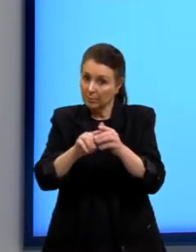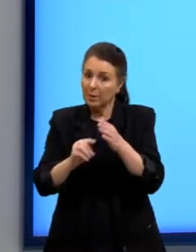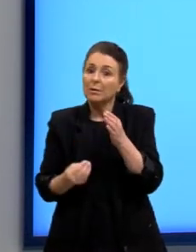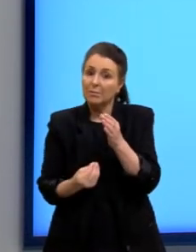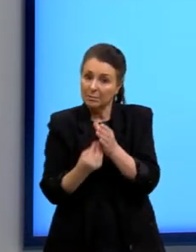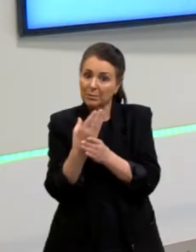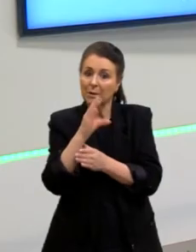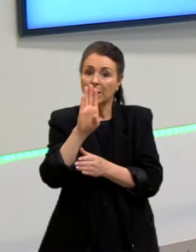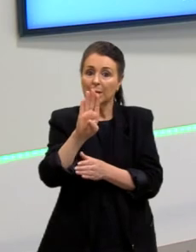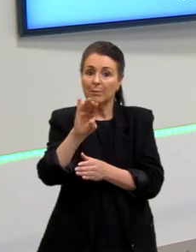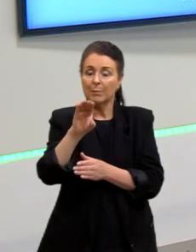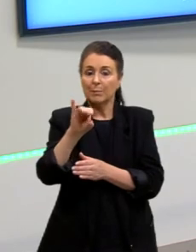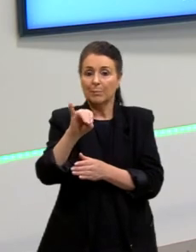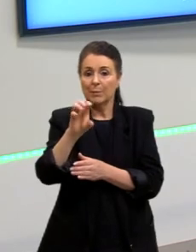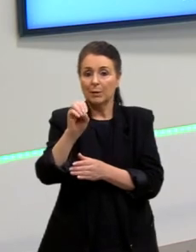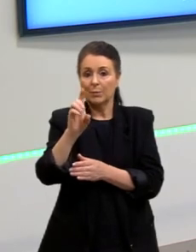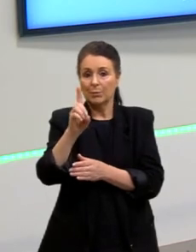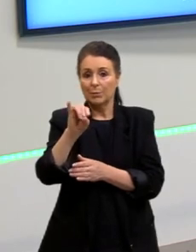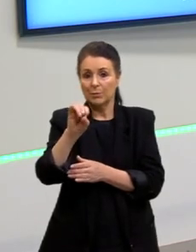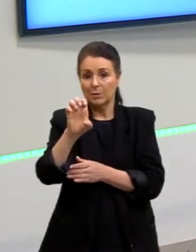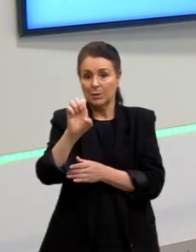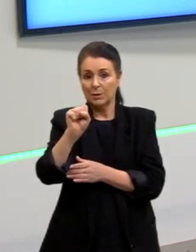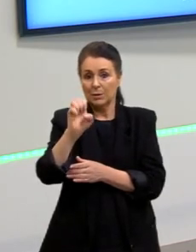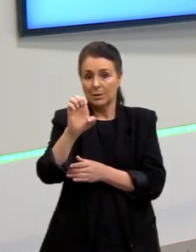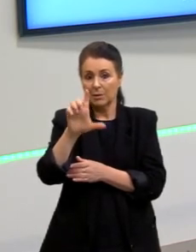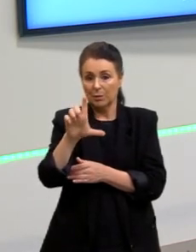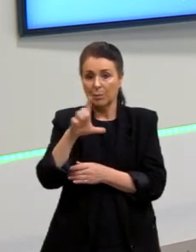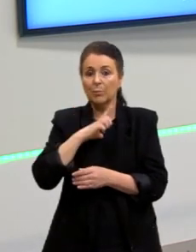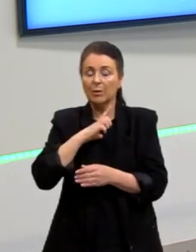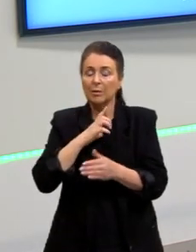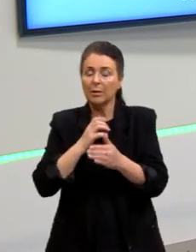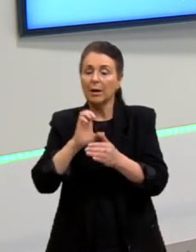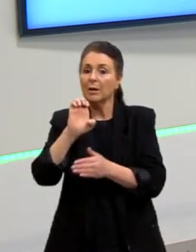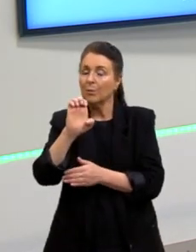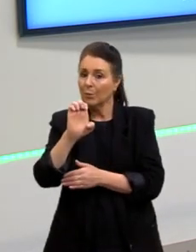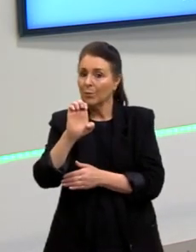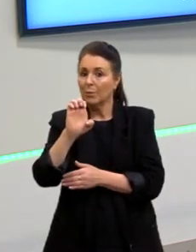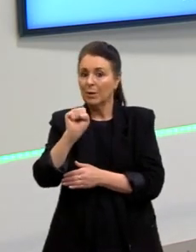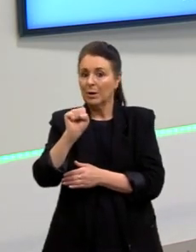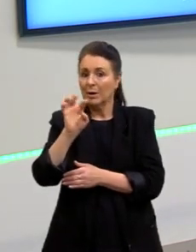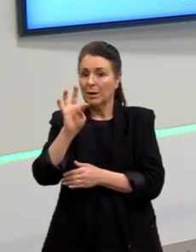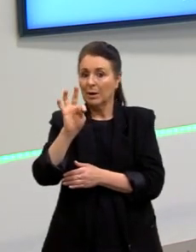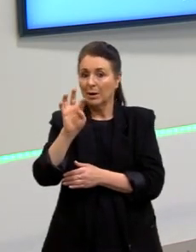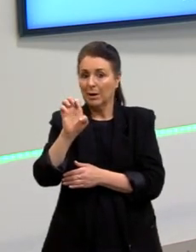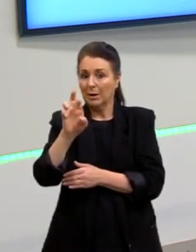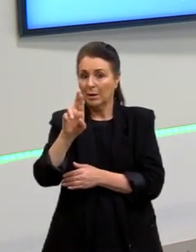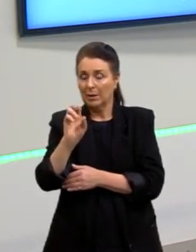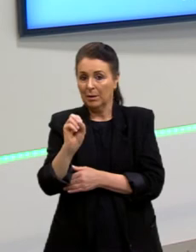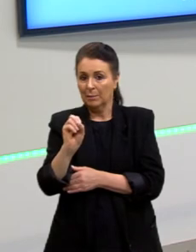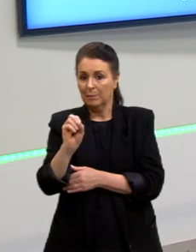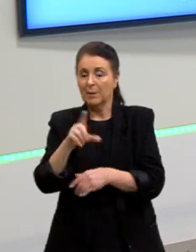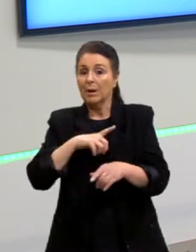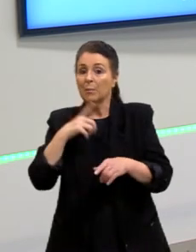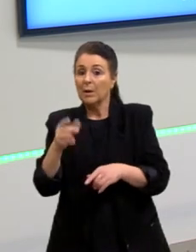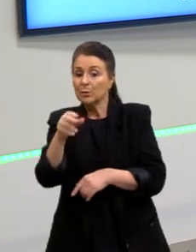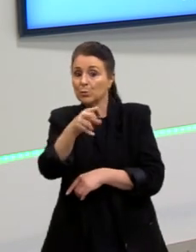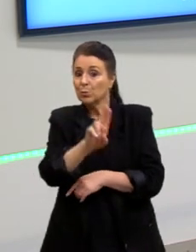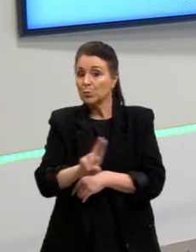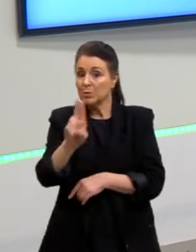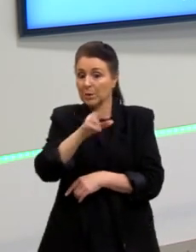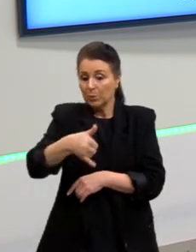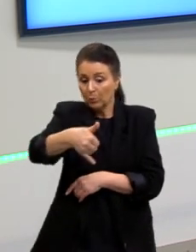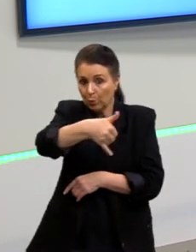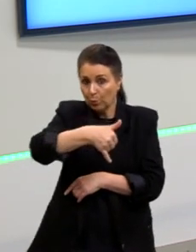porque eu tenho como formação o éster, mas para a geração de biodiesel, a partir do óleo de cozinha,